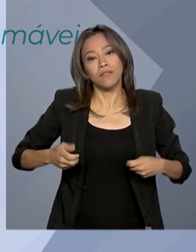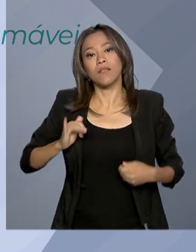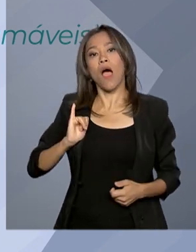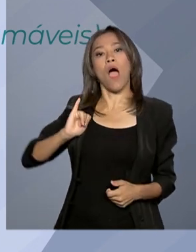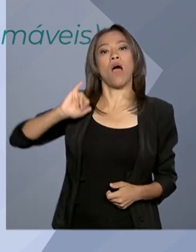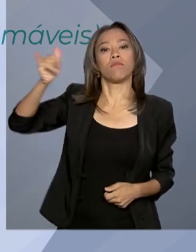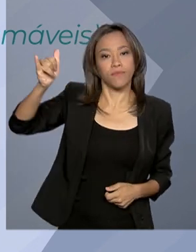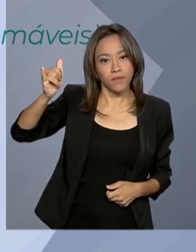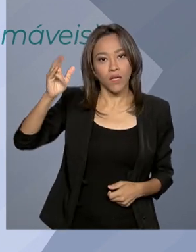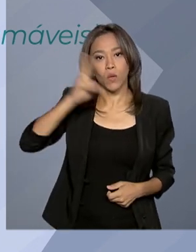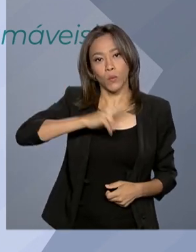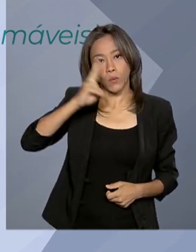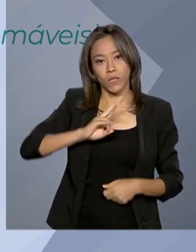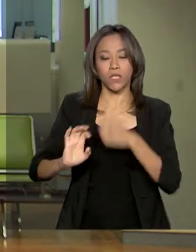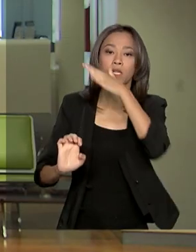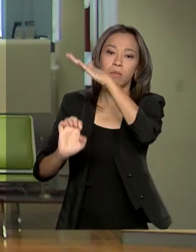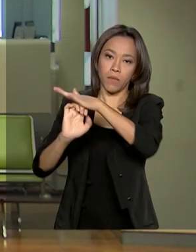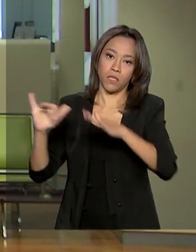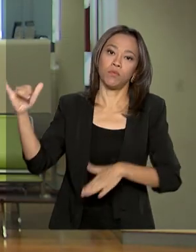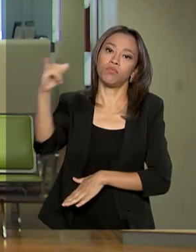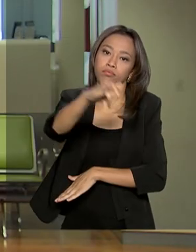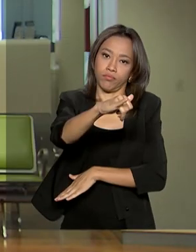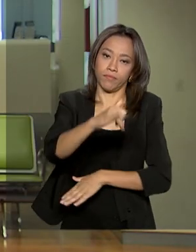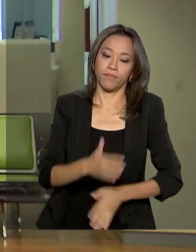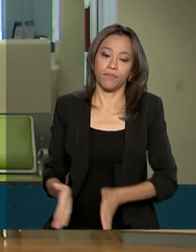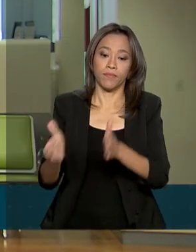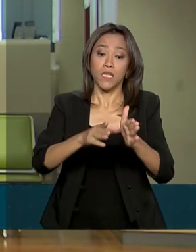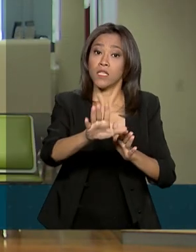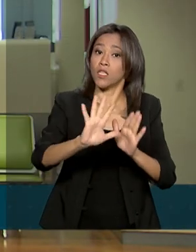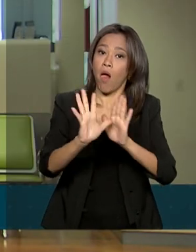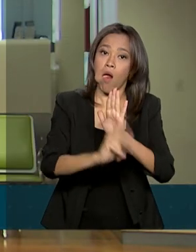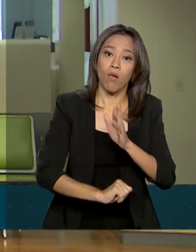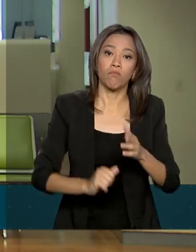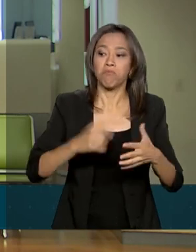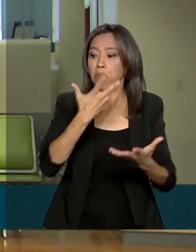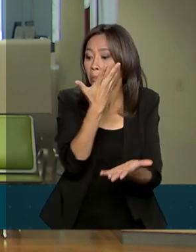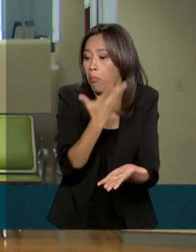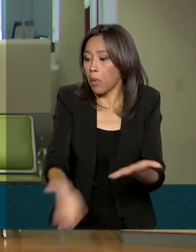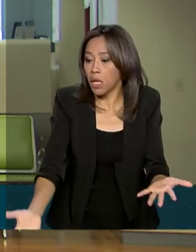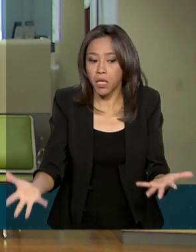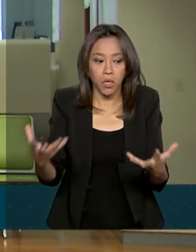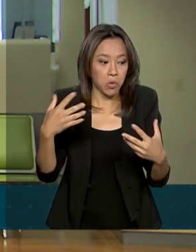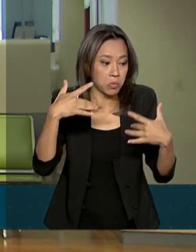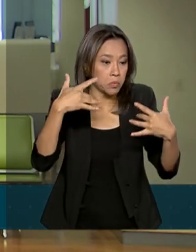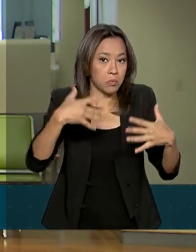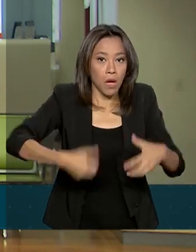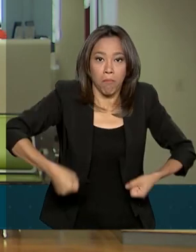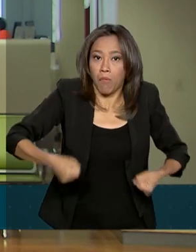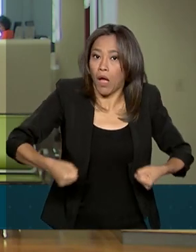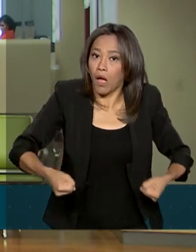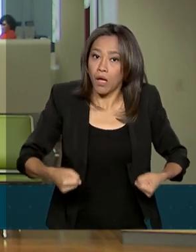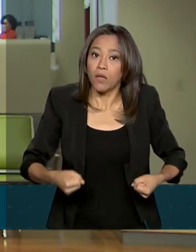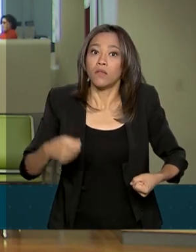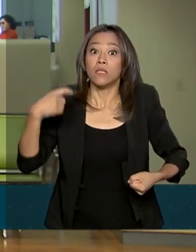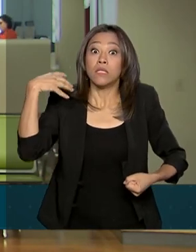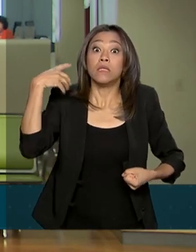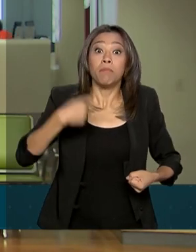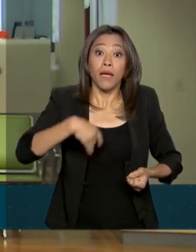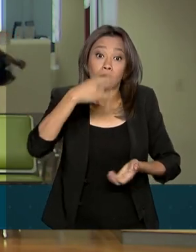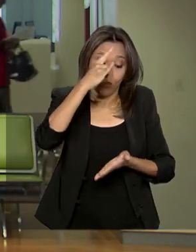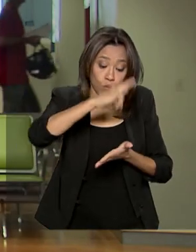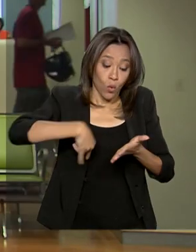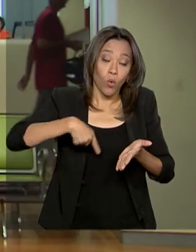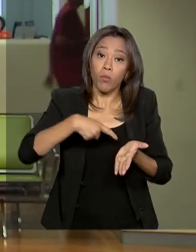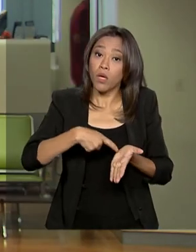imediatamente à empresa aérea. Seja um furto, seja um extravio, seja alguma coisa que aconteceu em sua bagagem, e pega um documento que a gente chama de